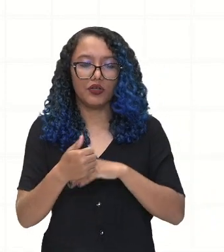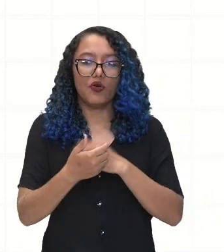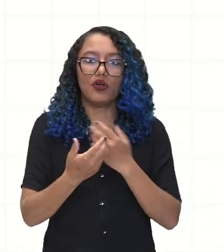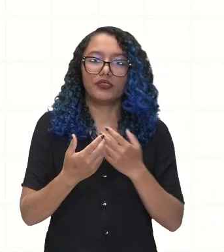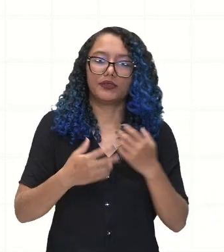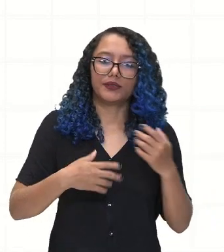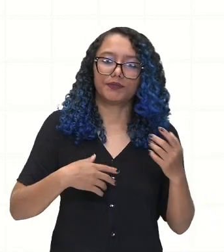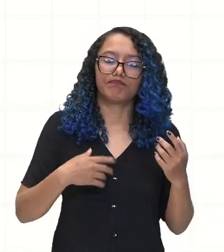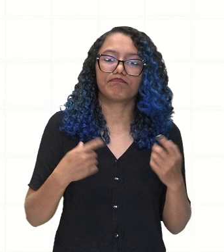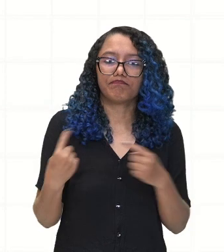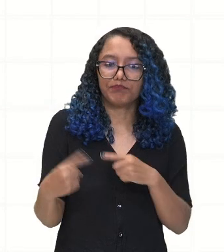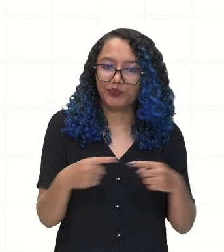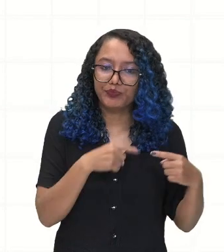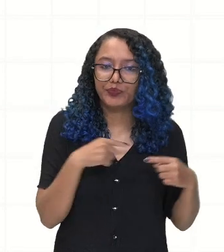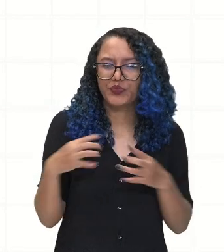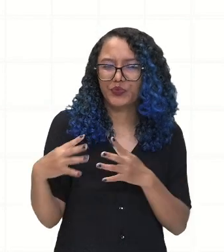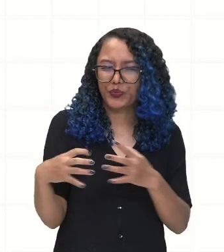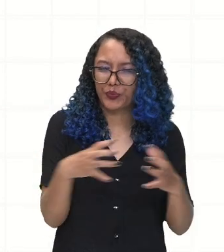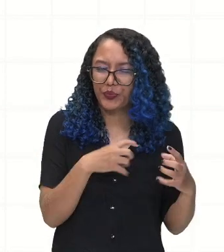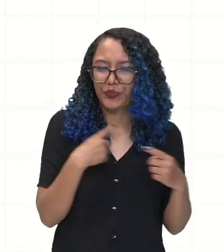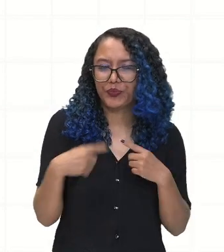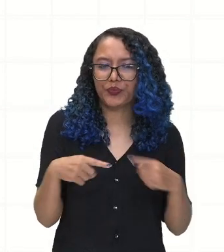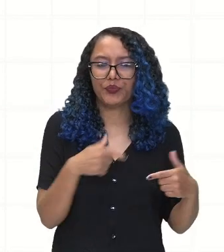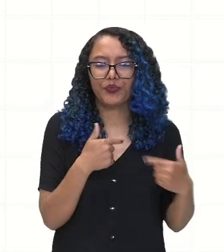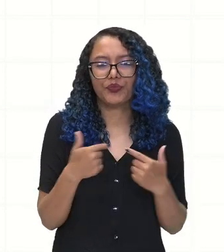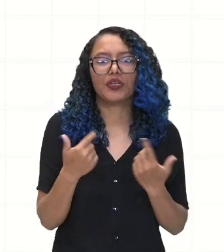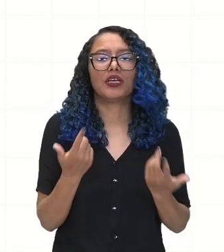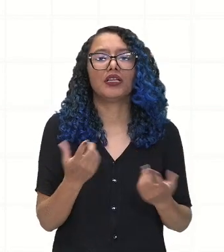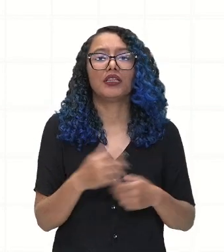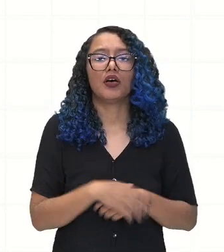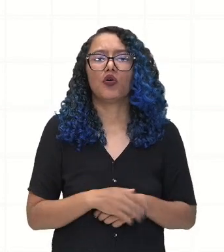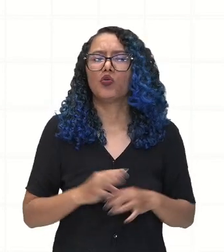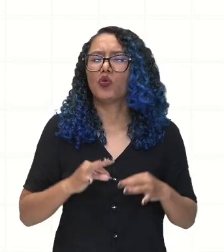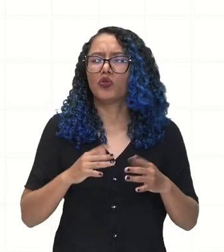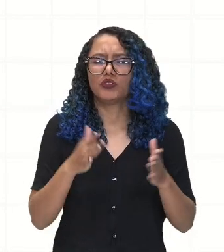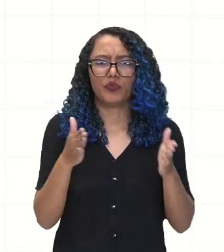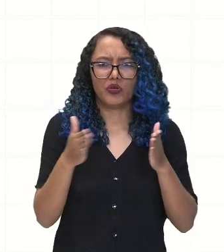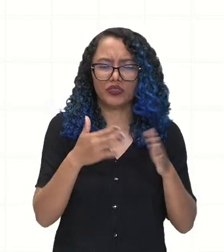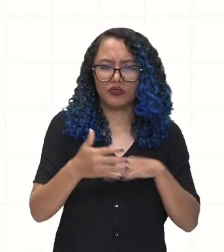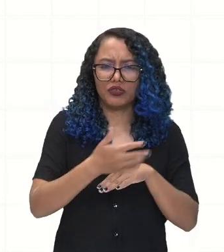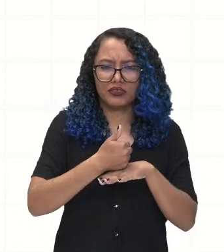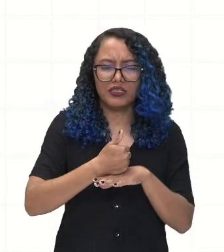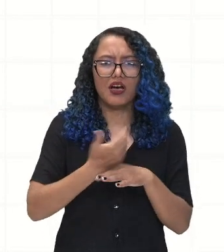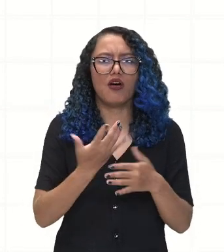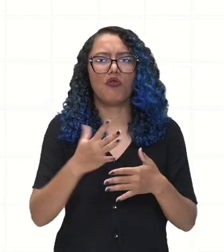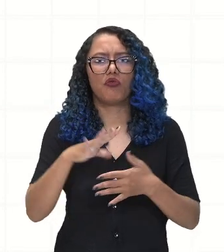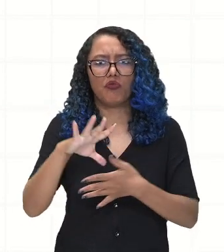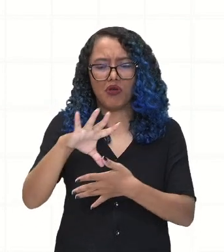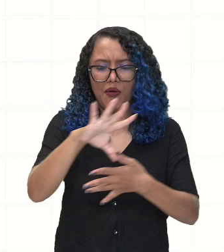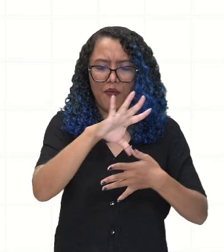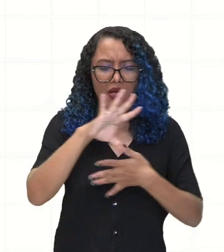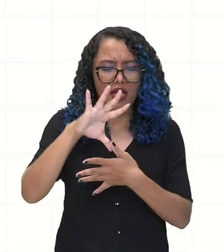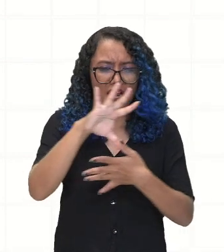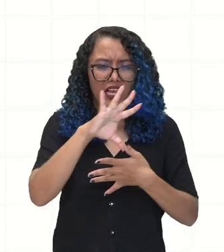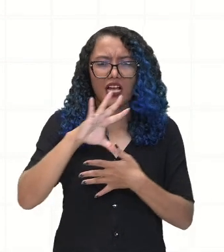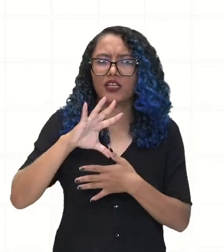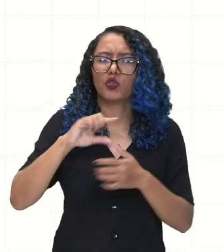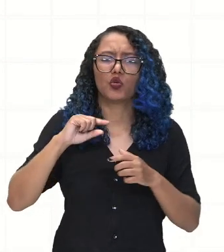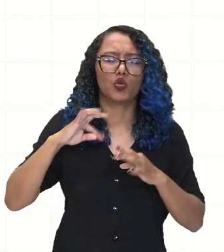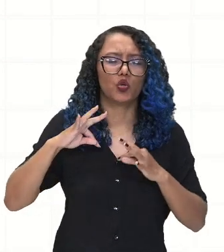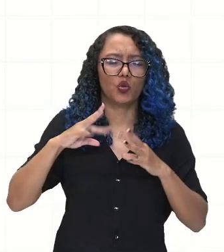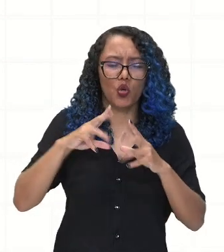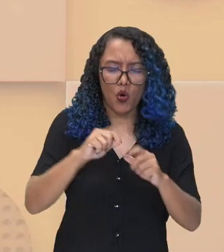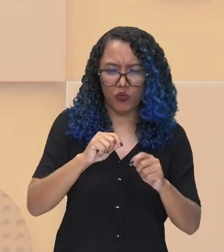de todo o território americano, seja ele na América do Sul, na América Central ou na América do Norte, nós vamos observar esses